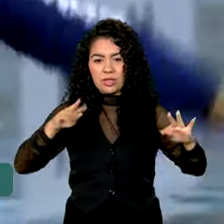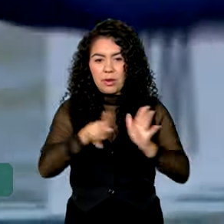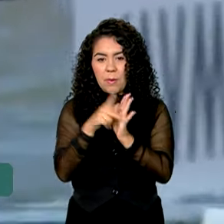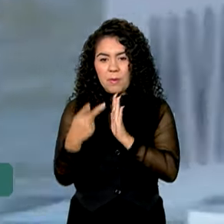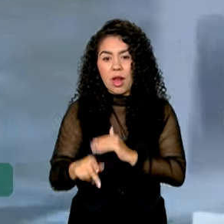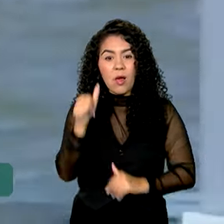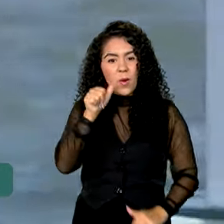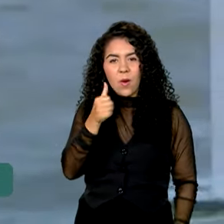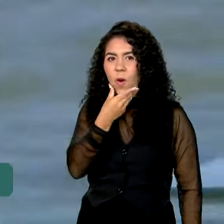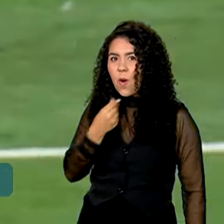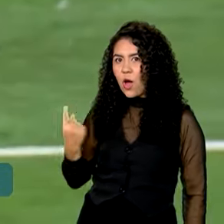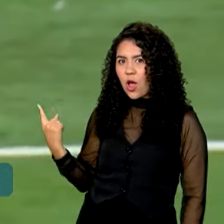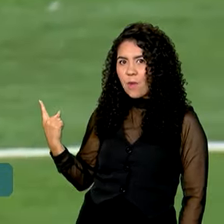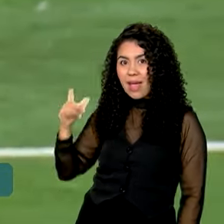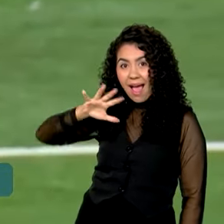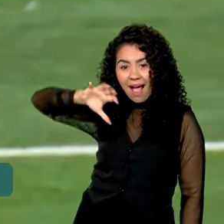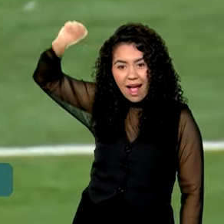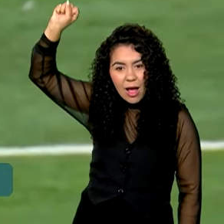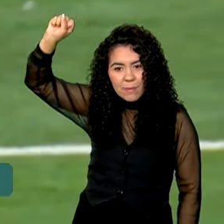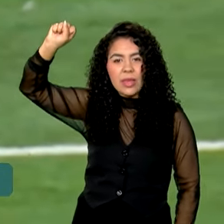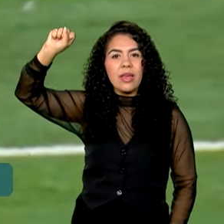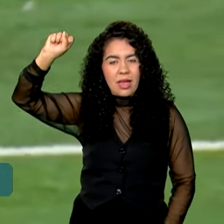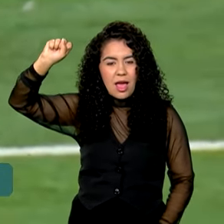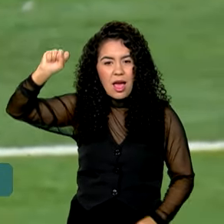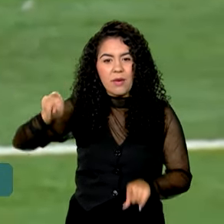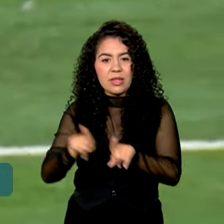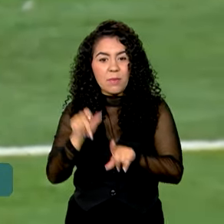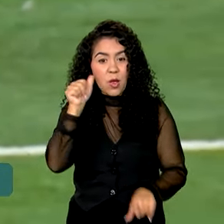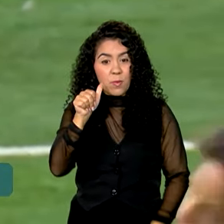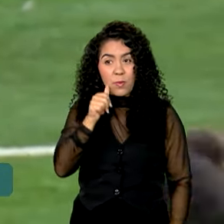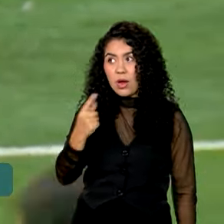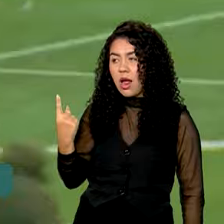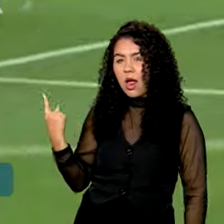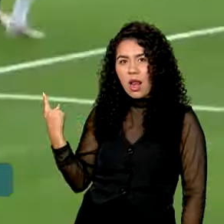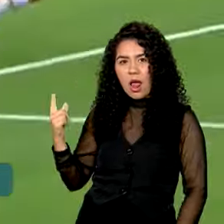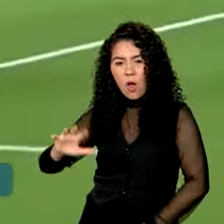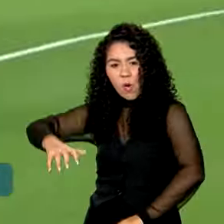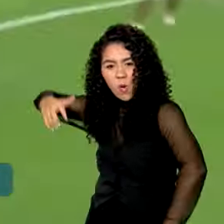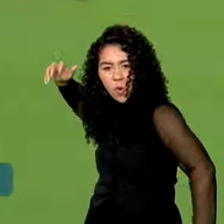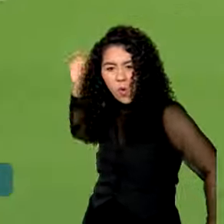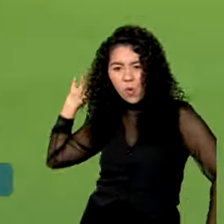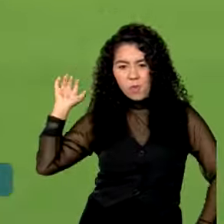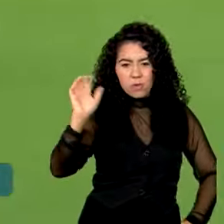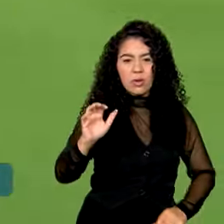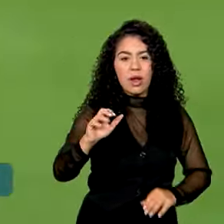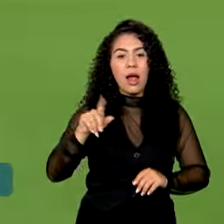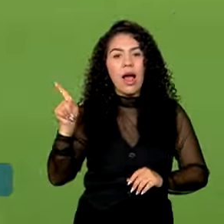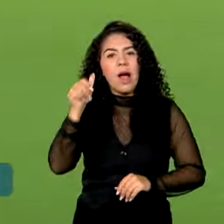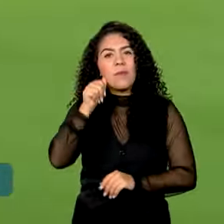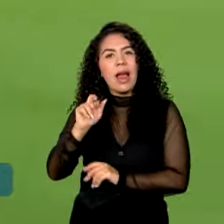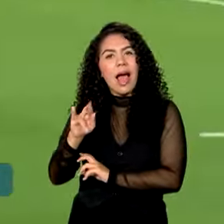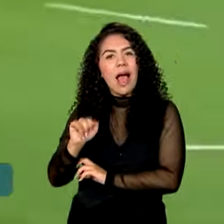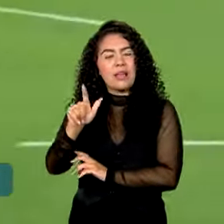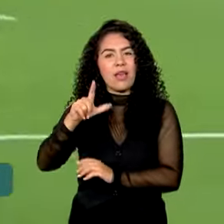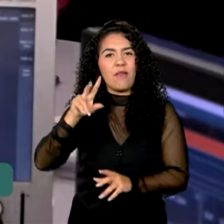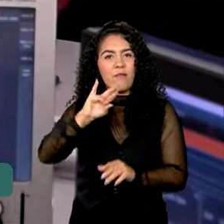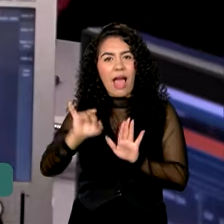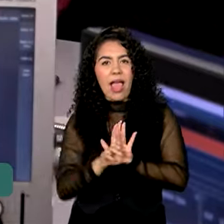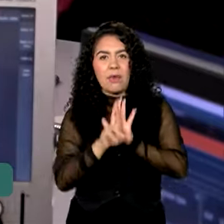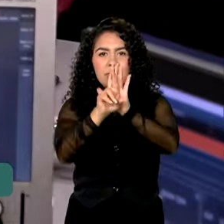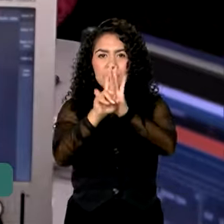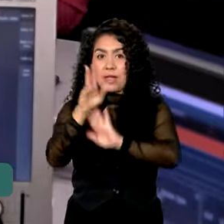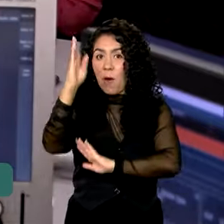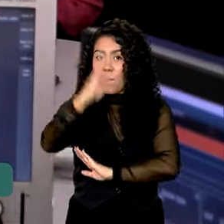campeão olímpico da canoagem, e a jogadora de rugby da seleção brasileira, Raquel Koshan, serão os porta-bandeiras do Brasil.